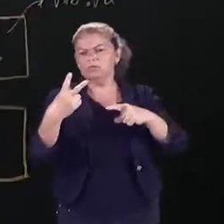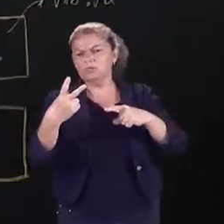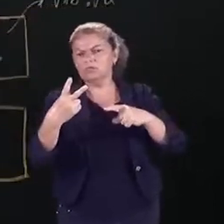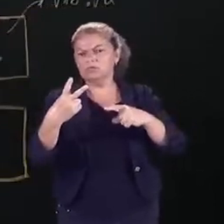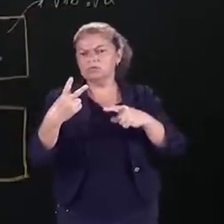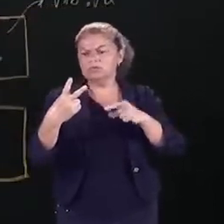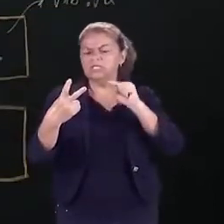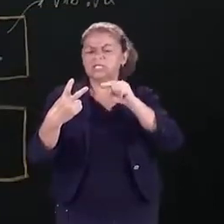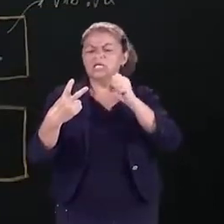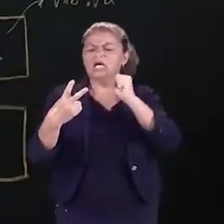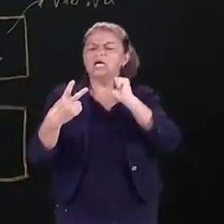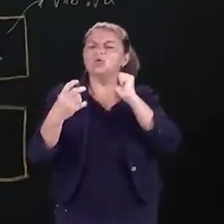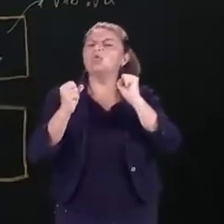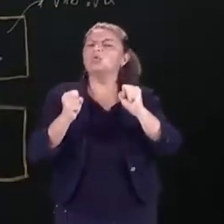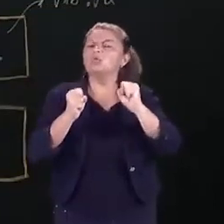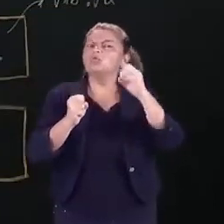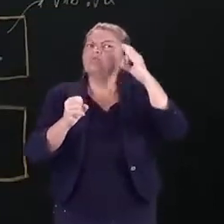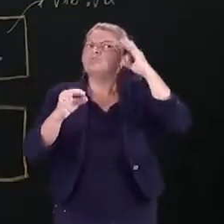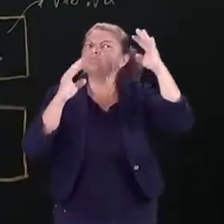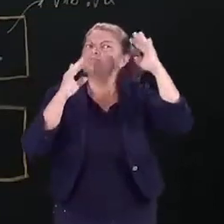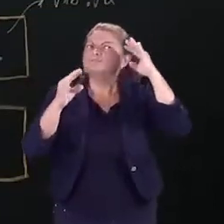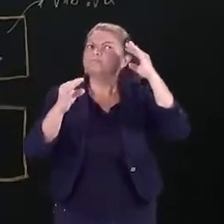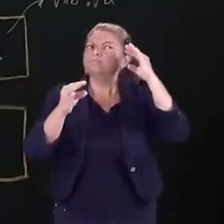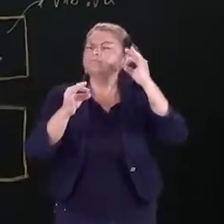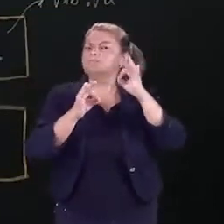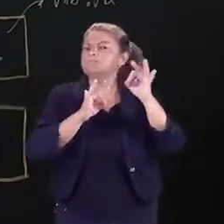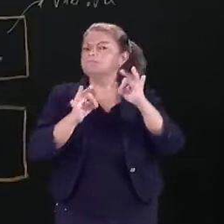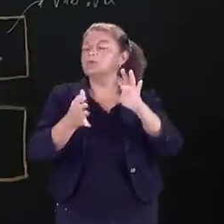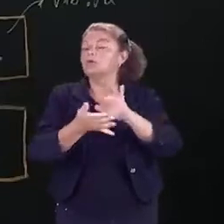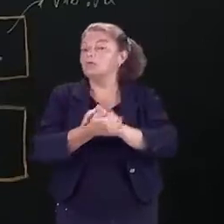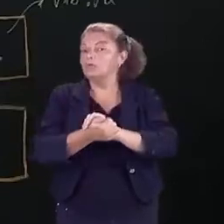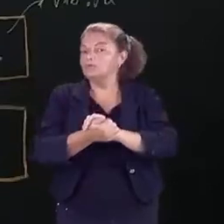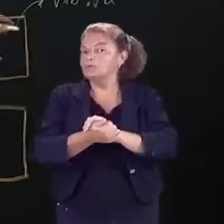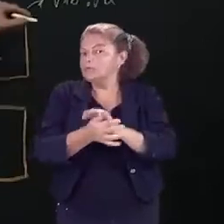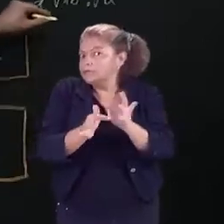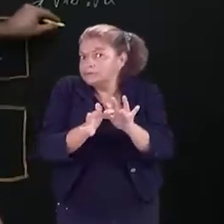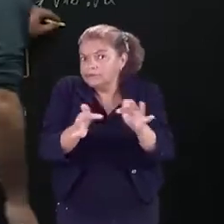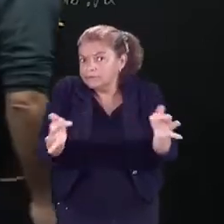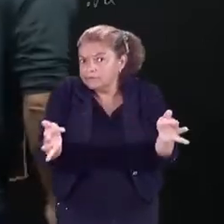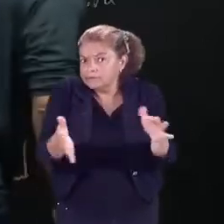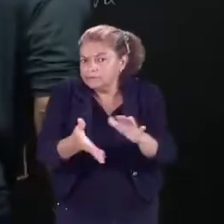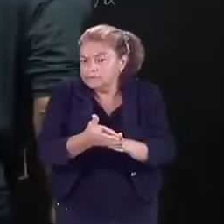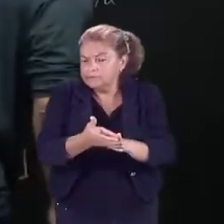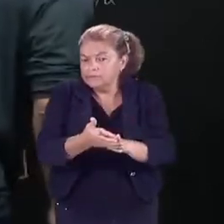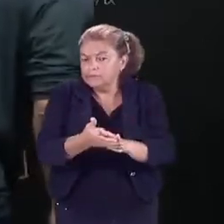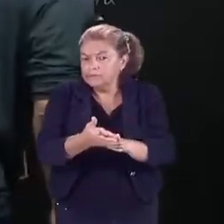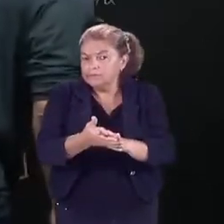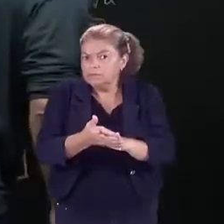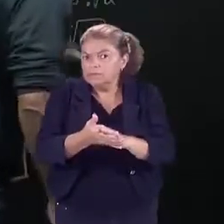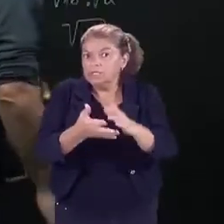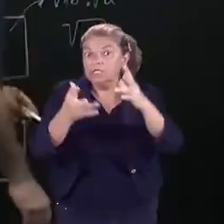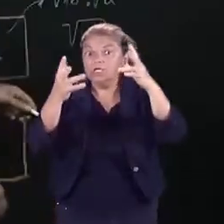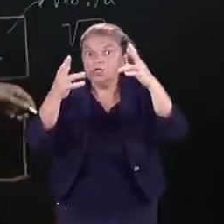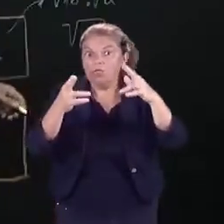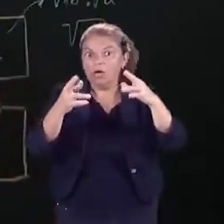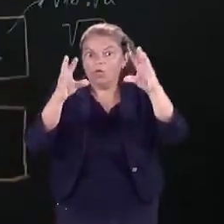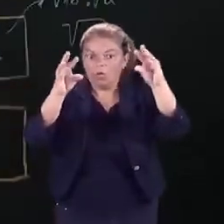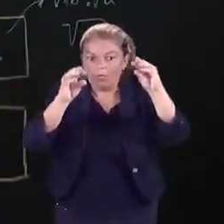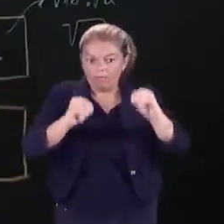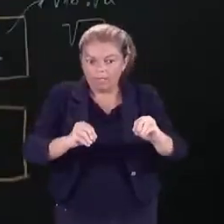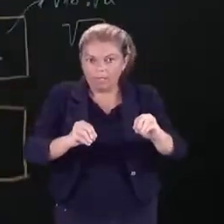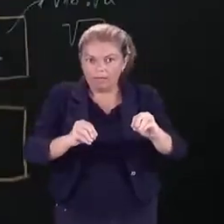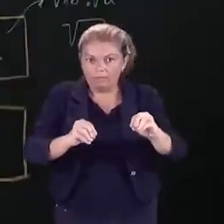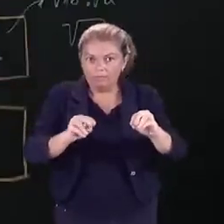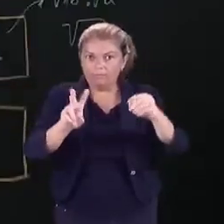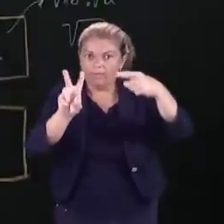resolve essa multiplicação entre esses dois irracionais? Simples! A gente repete a raiz e